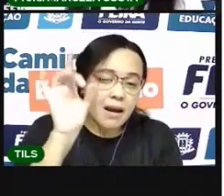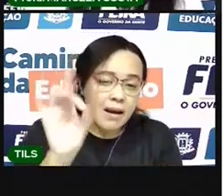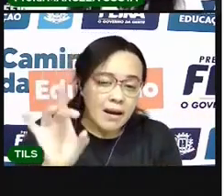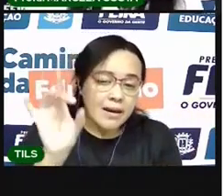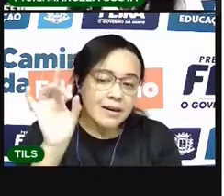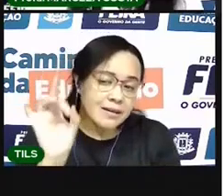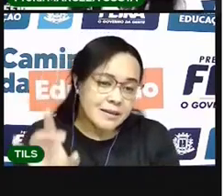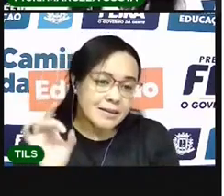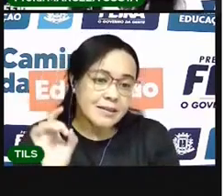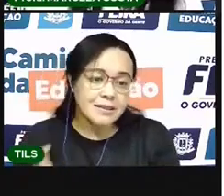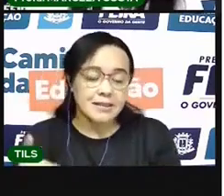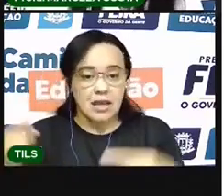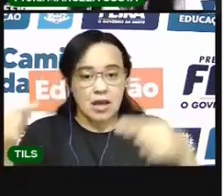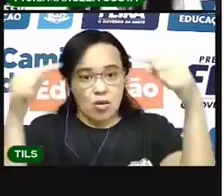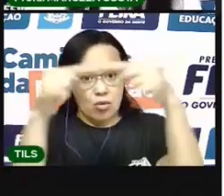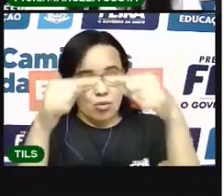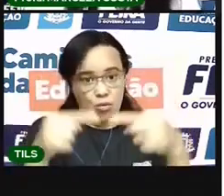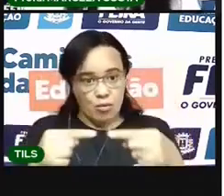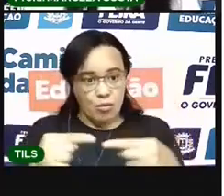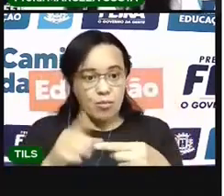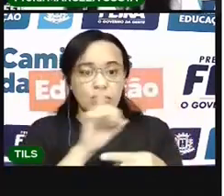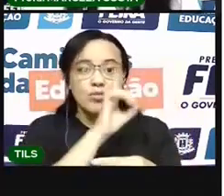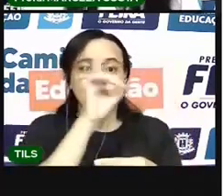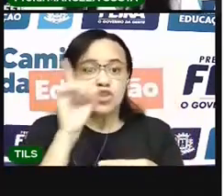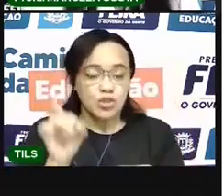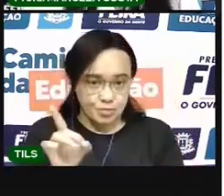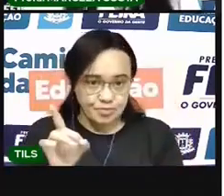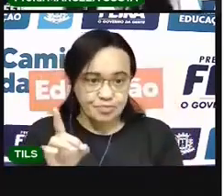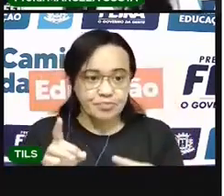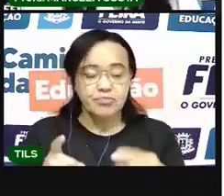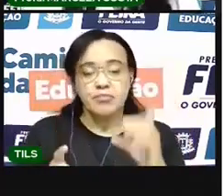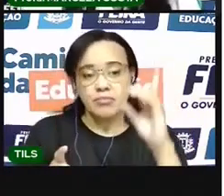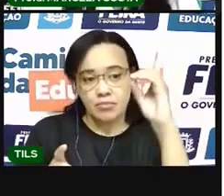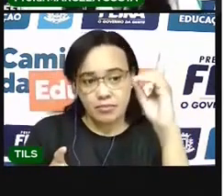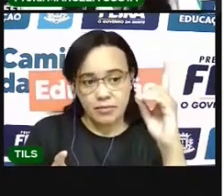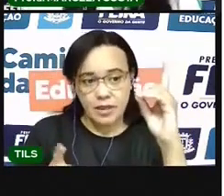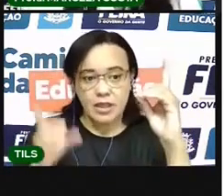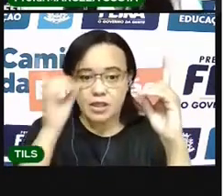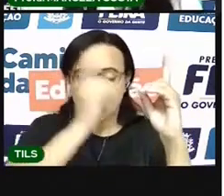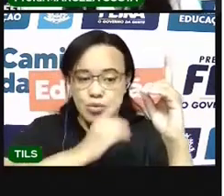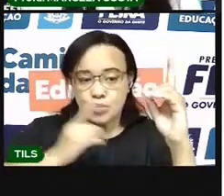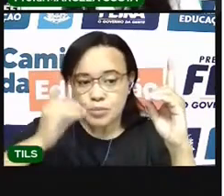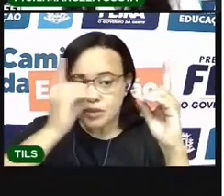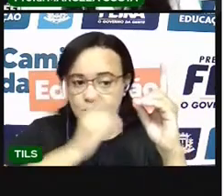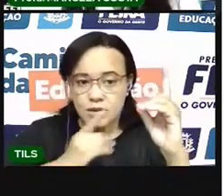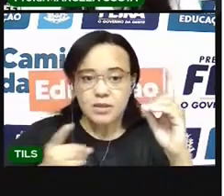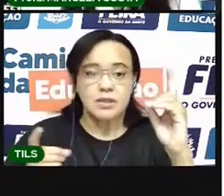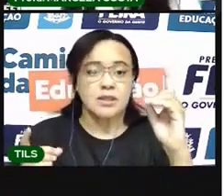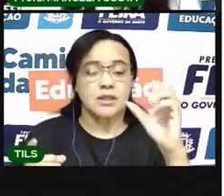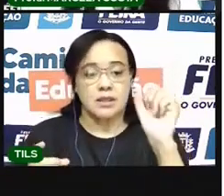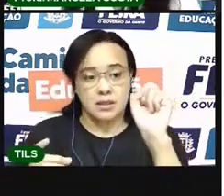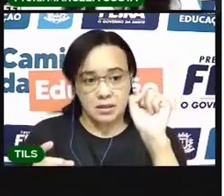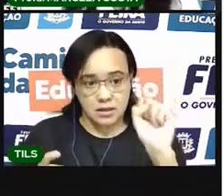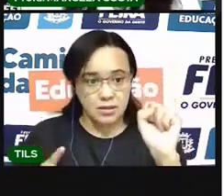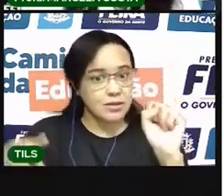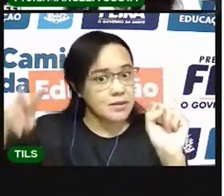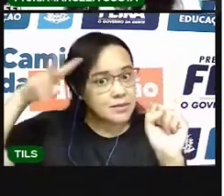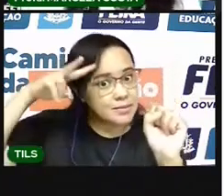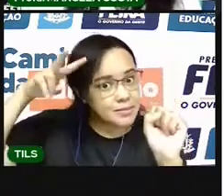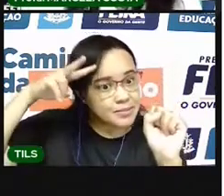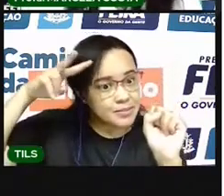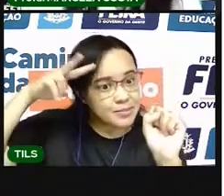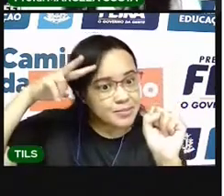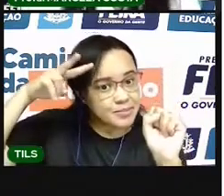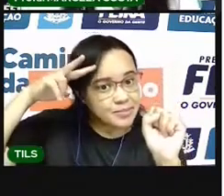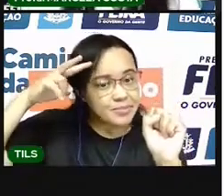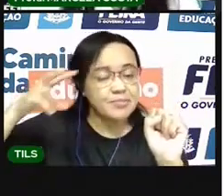representa um dia da semana, ó. O D de domingo. O S de segunda-feira.